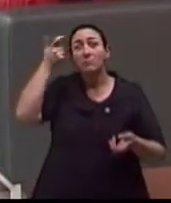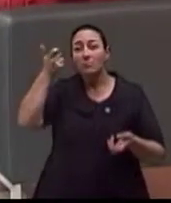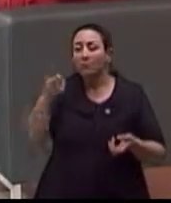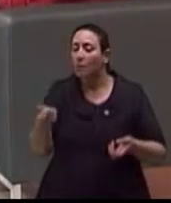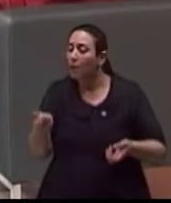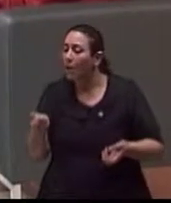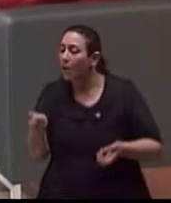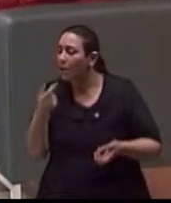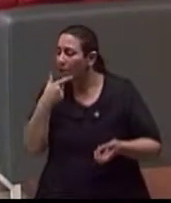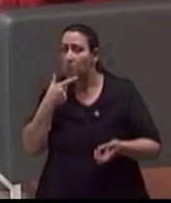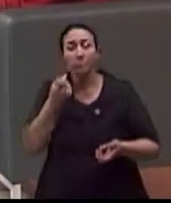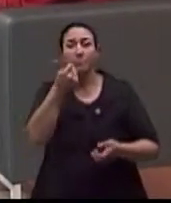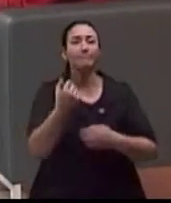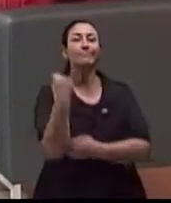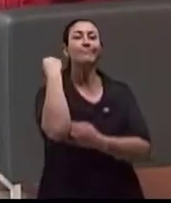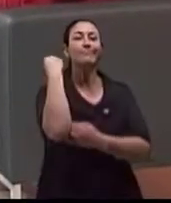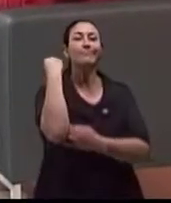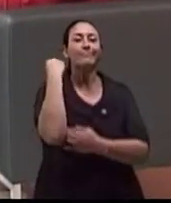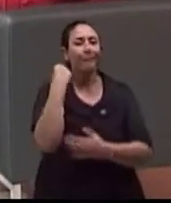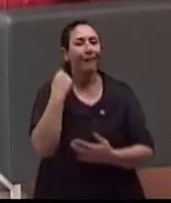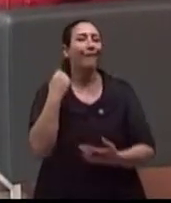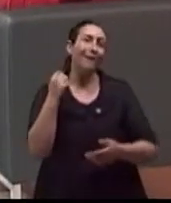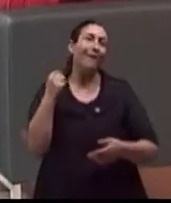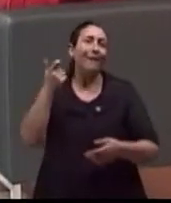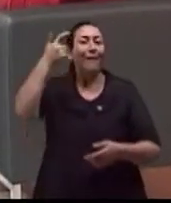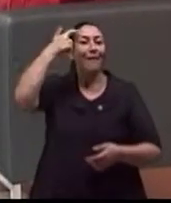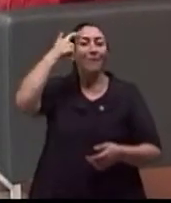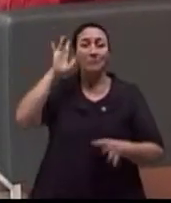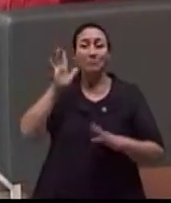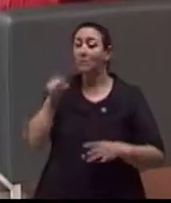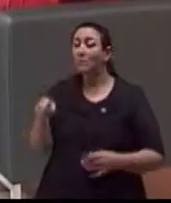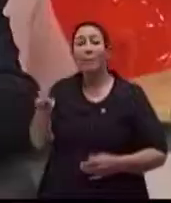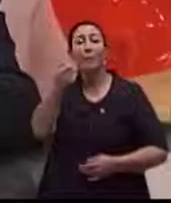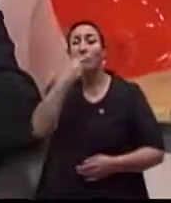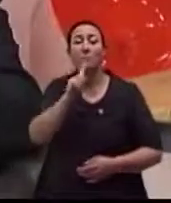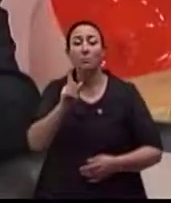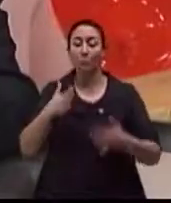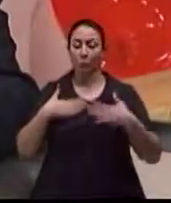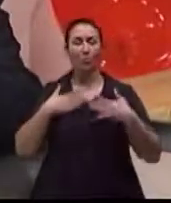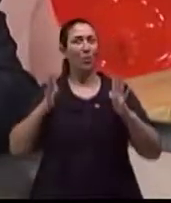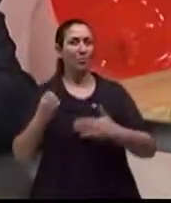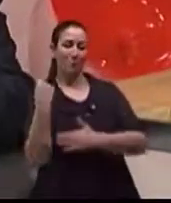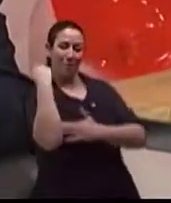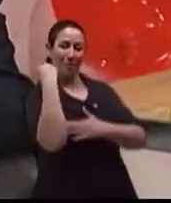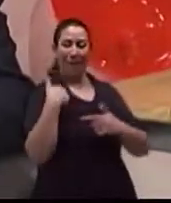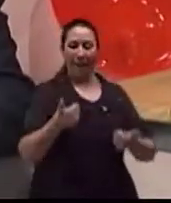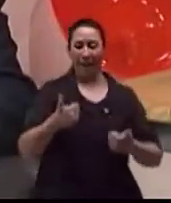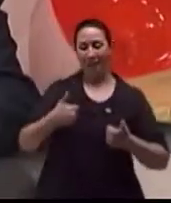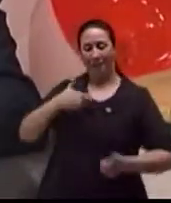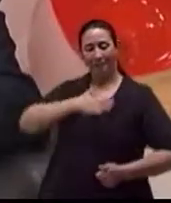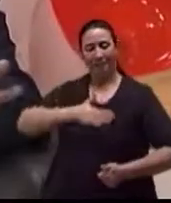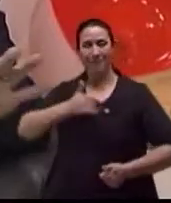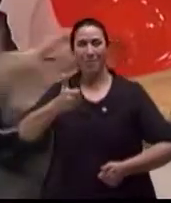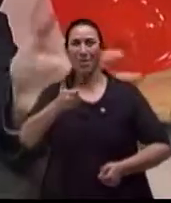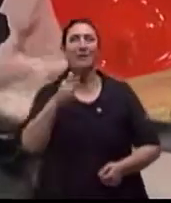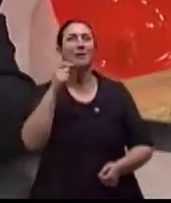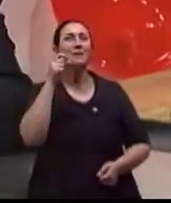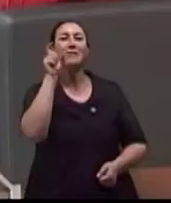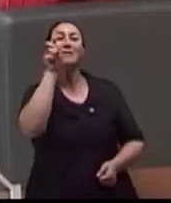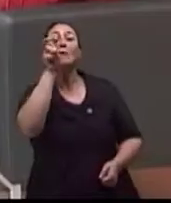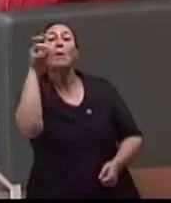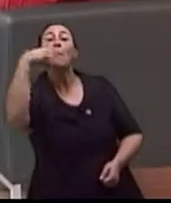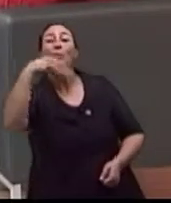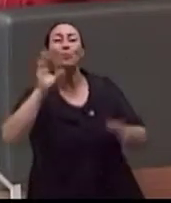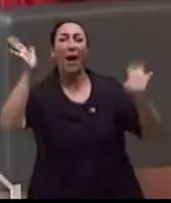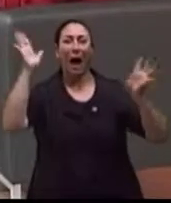Não é o comprimido em si. Tomei, agora eu estou tranquilo. É o fato de remédio nem fez efeito ainda, mas ele já está bem porque ele está tranquilo. Porque o emocional dele